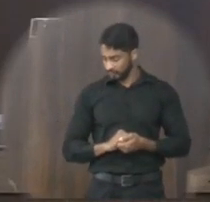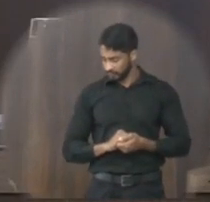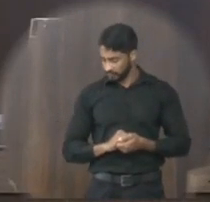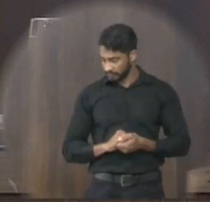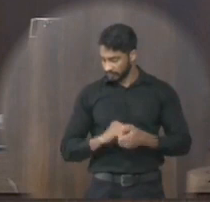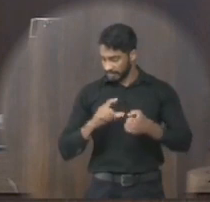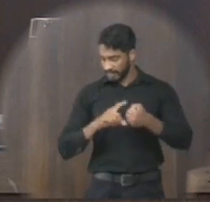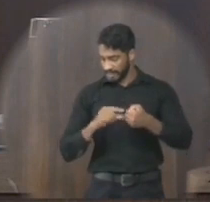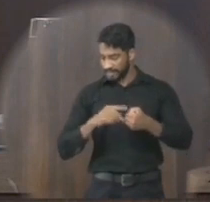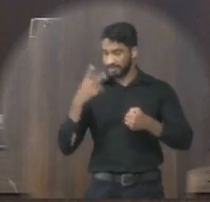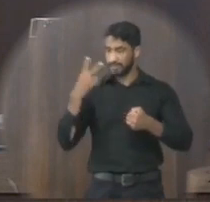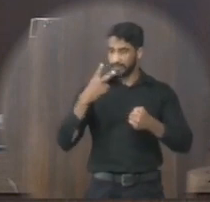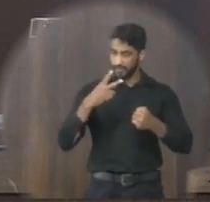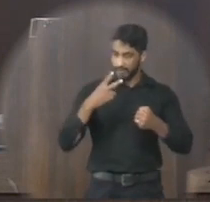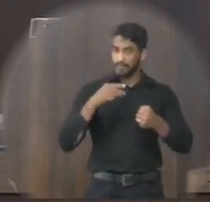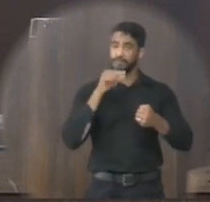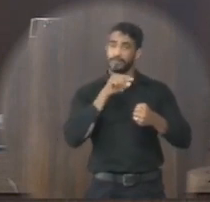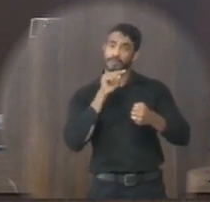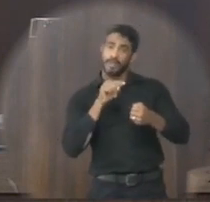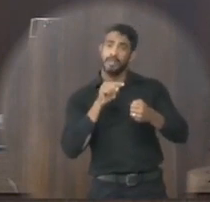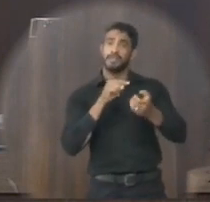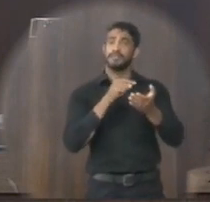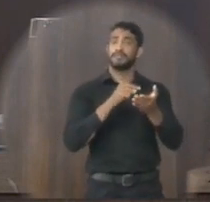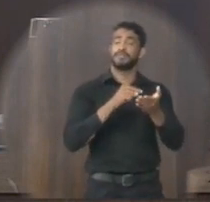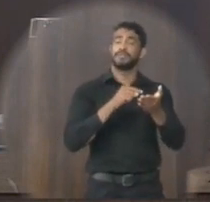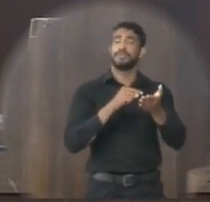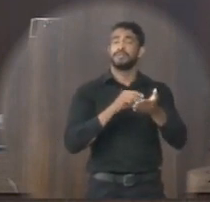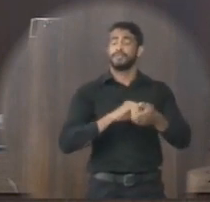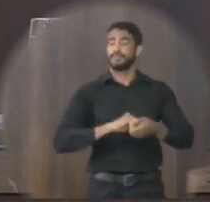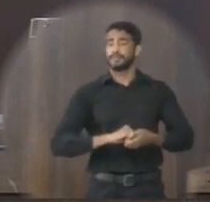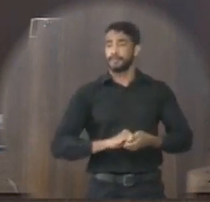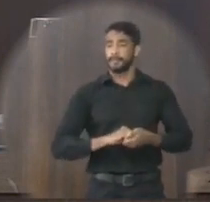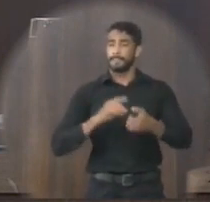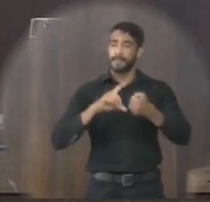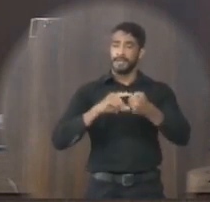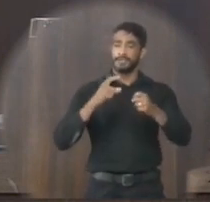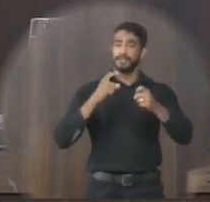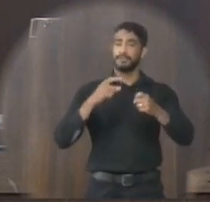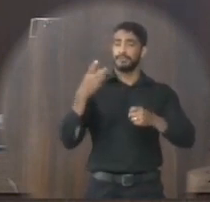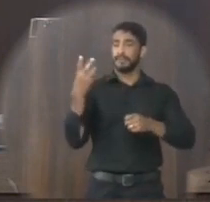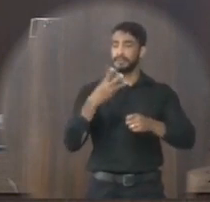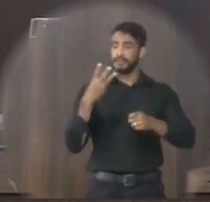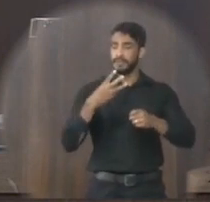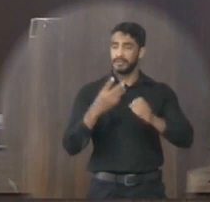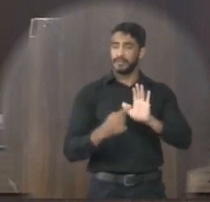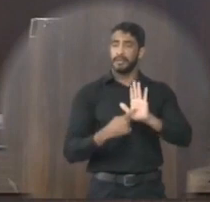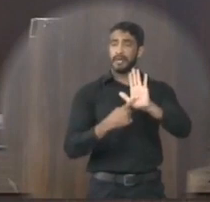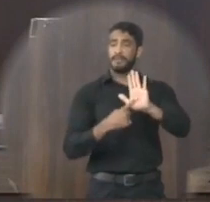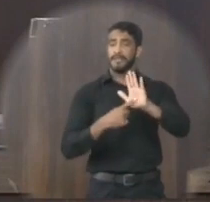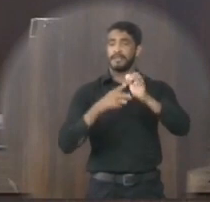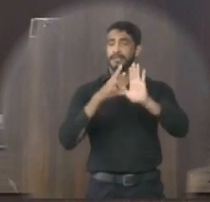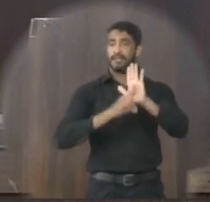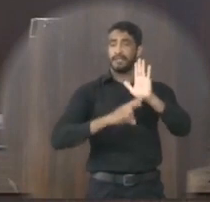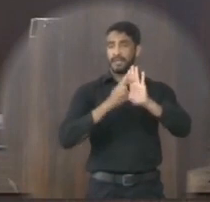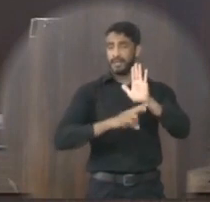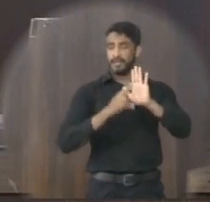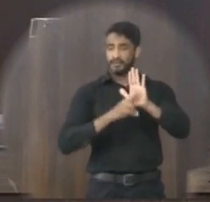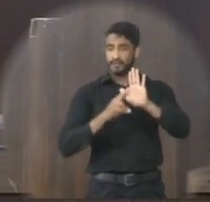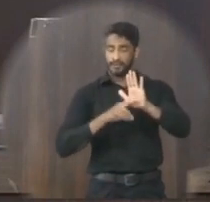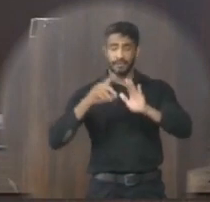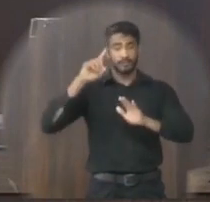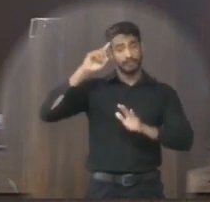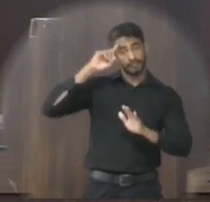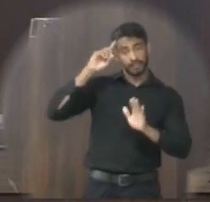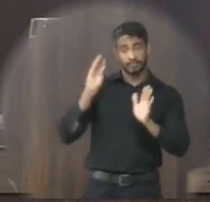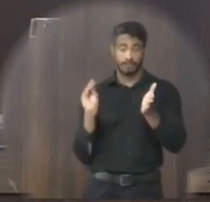Artigo 2º Revogam-se a disposições em contrário Artigo 3º A presente resolução entre em vigor na data de